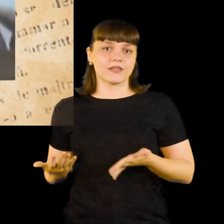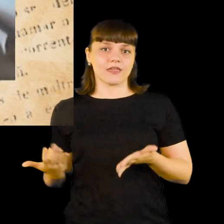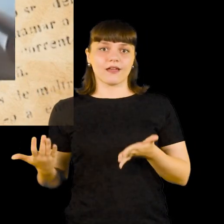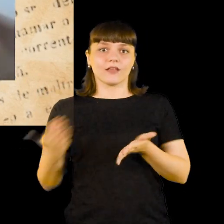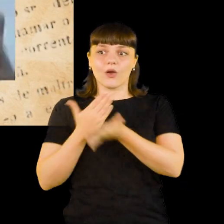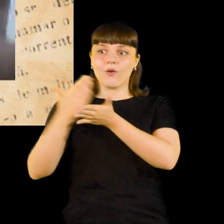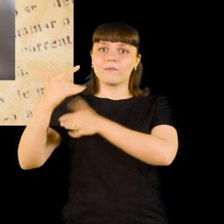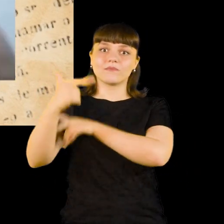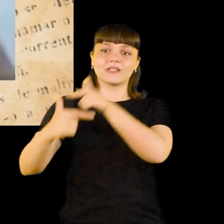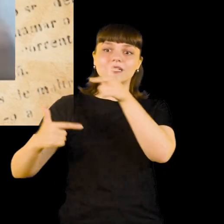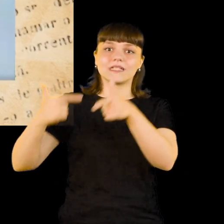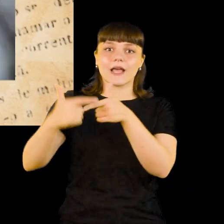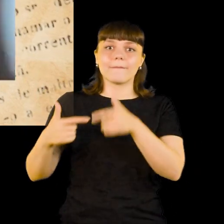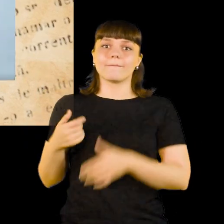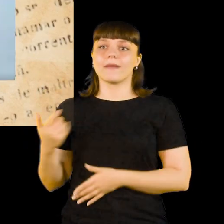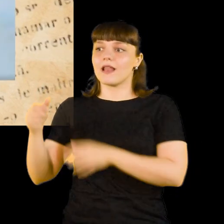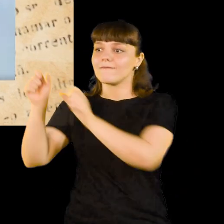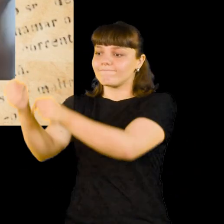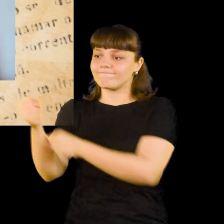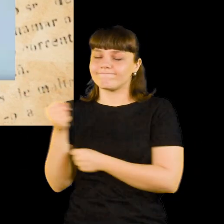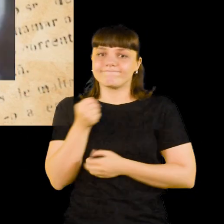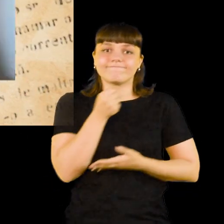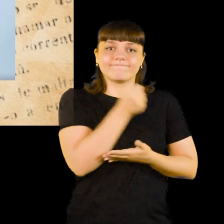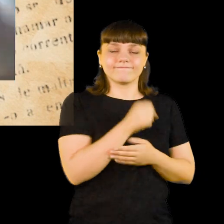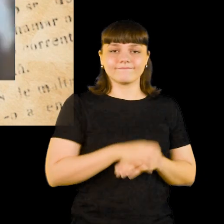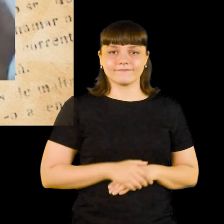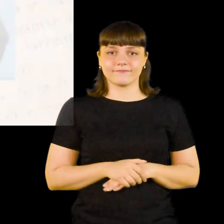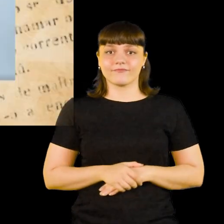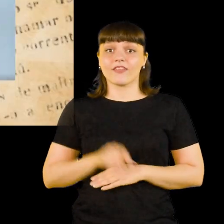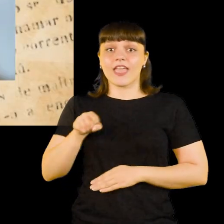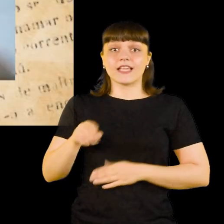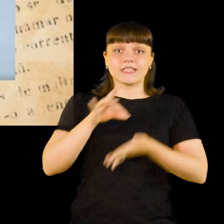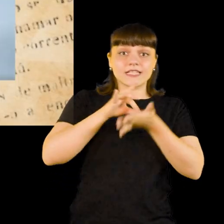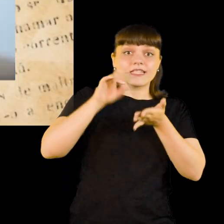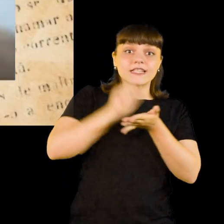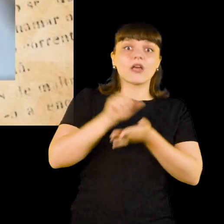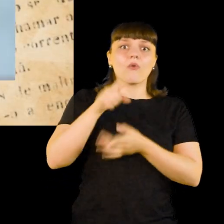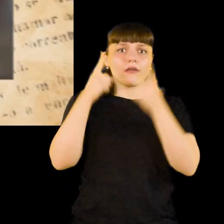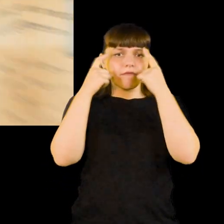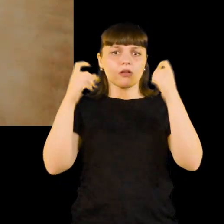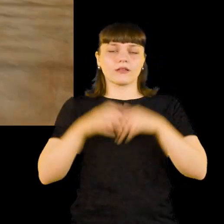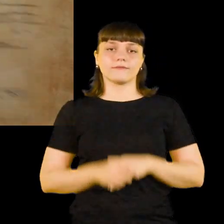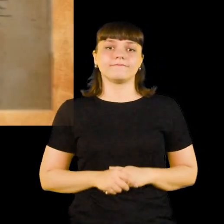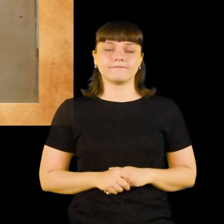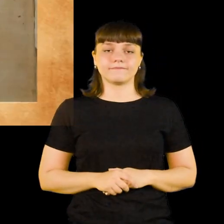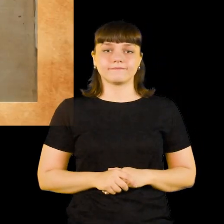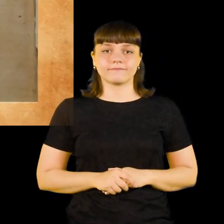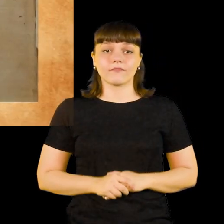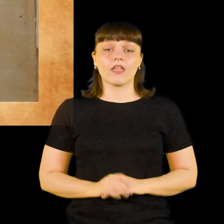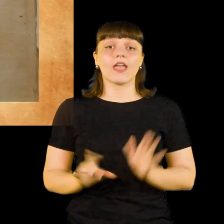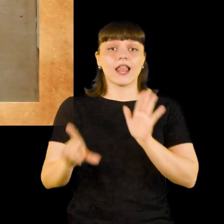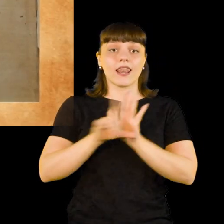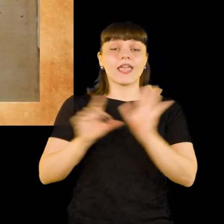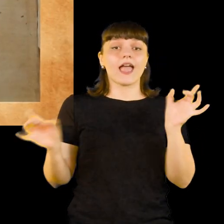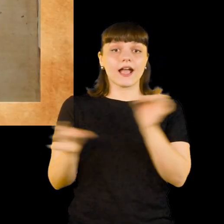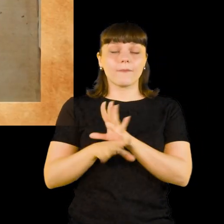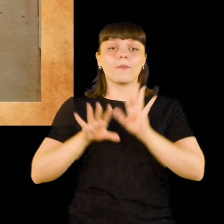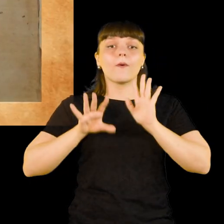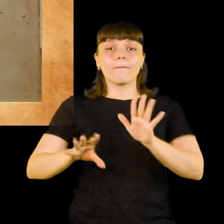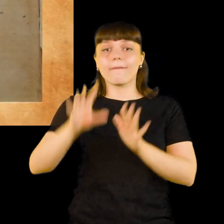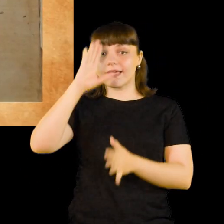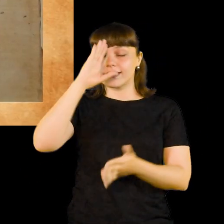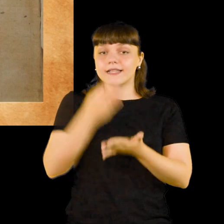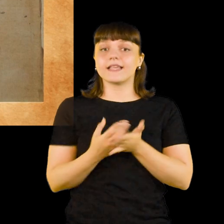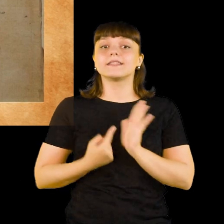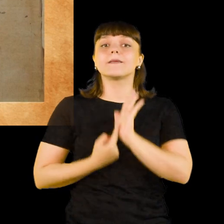a vir trabalhar. Esse alistamento era violento. Apesar do fim desta lei, a tese